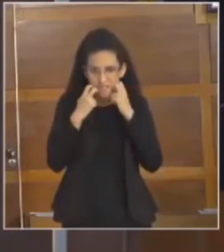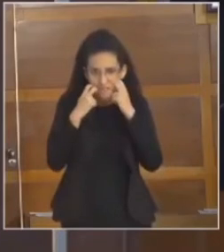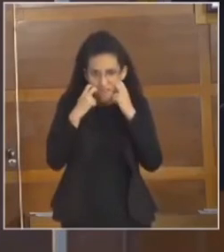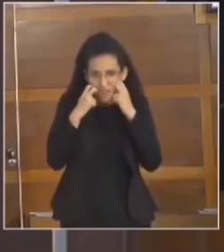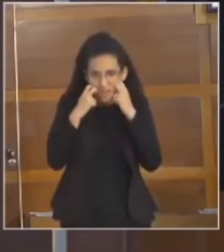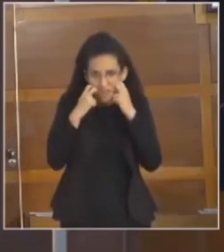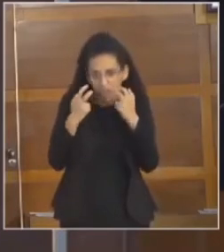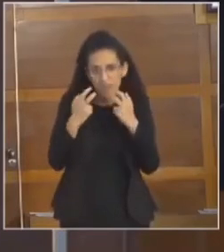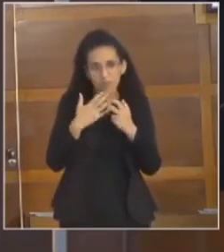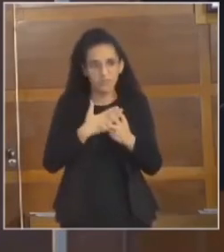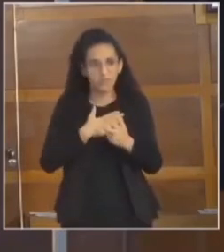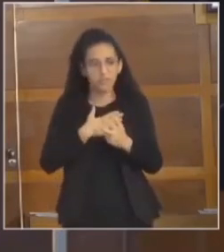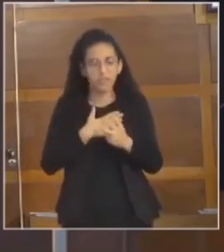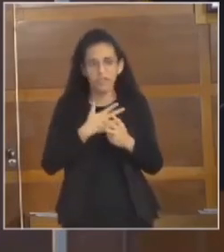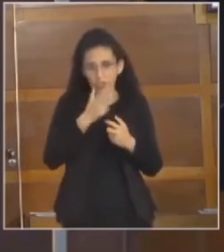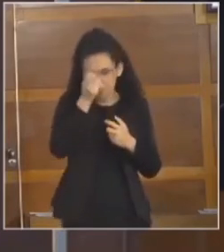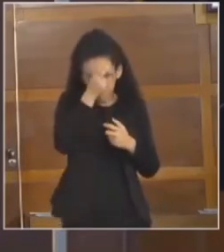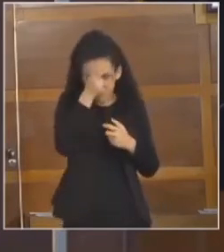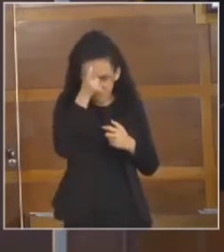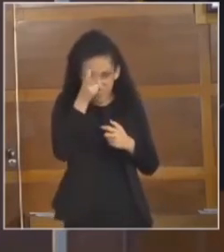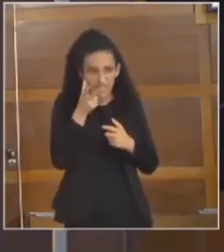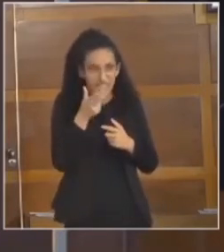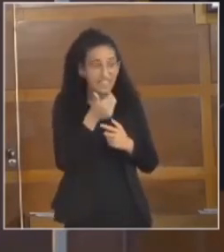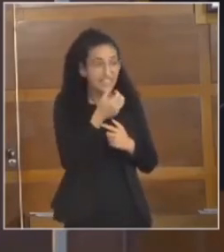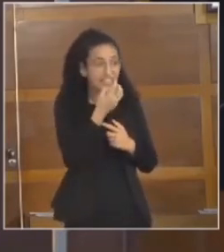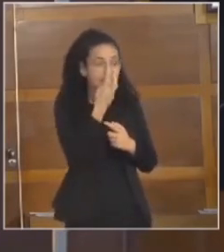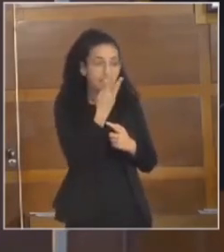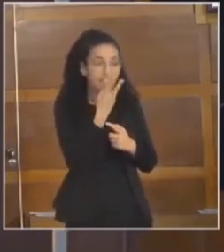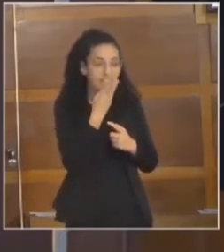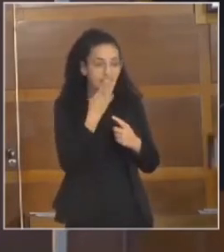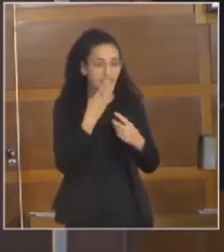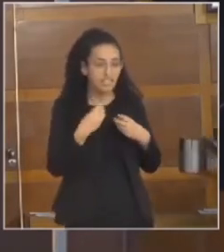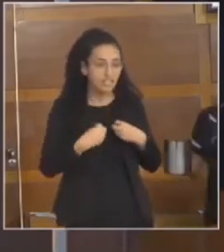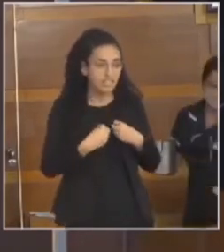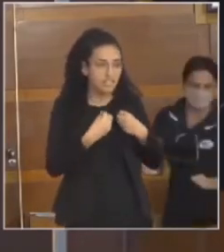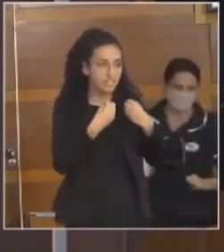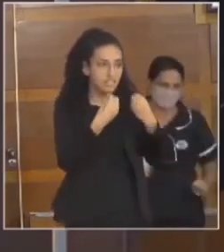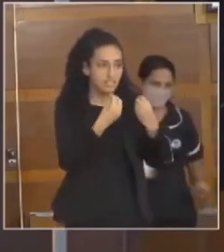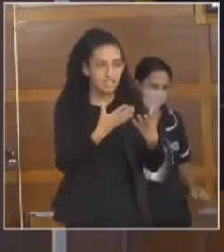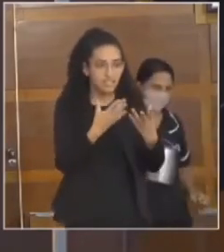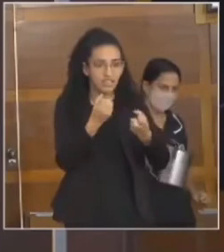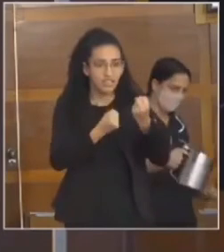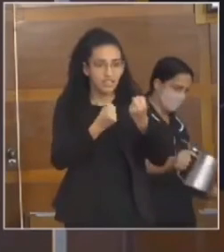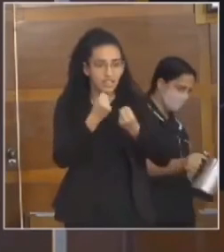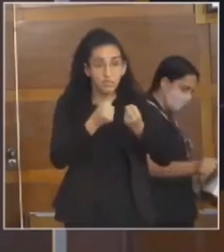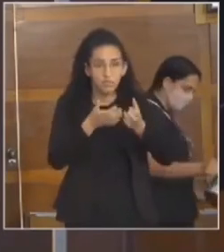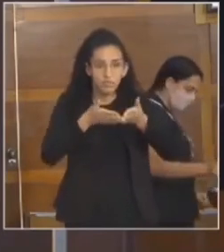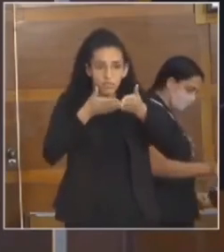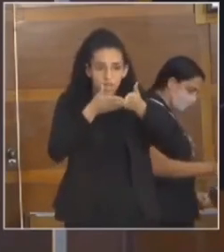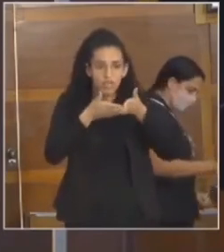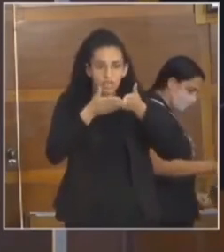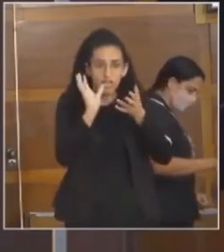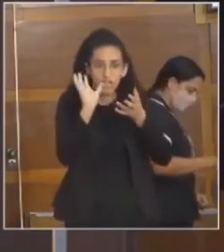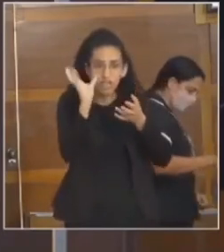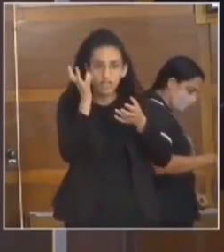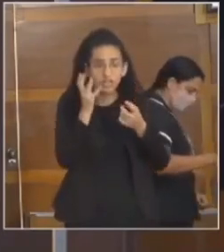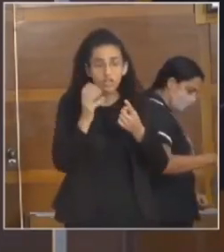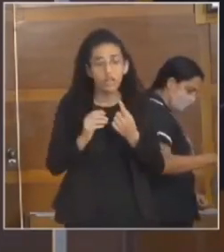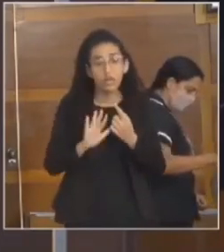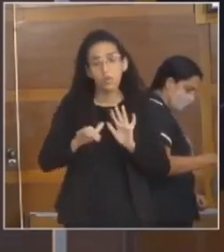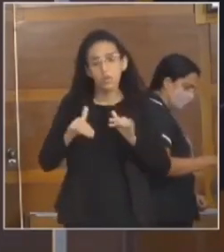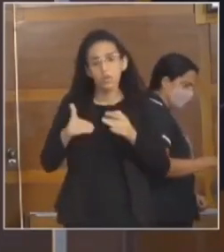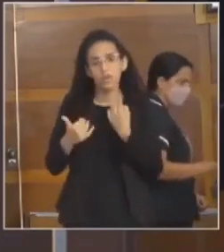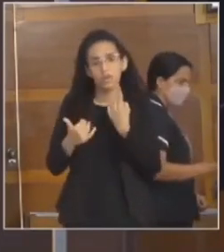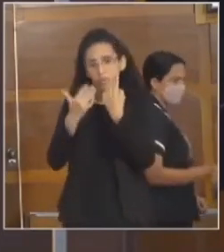para mim, no meu entendimento, é o prefeito Fernando Jordão fazer três entregas da mesma ambulância e quando o morador de